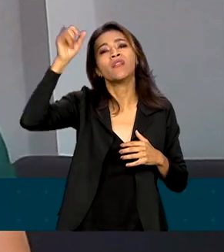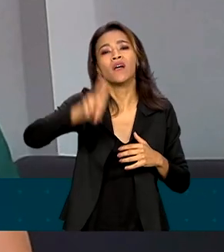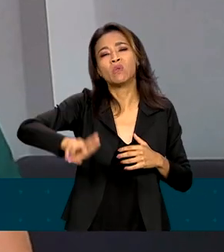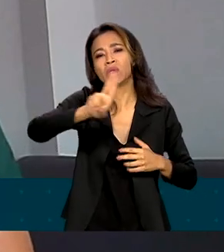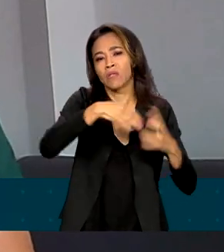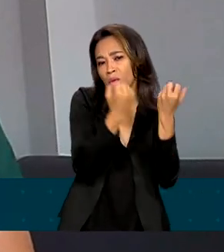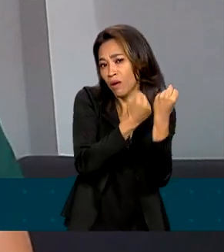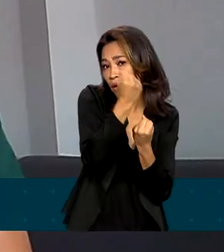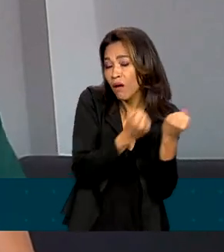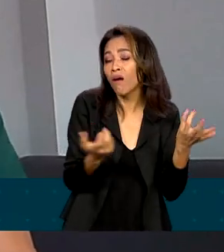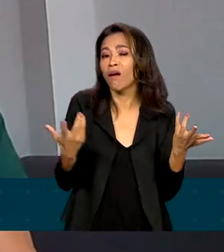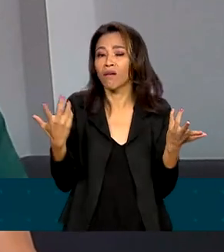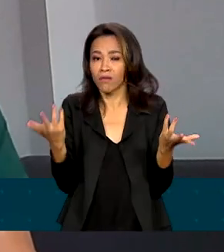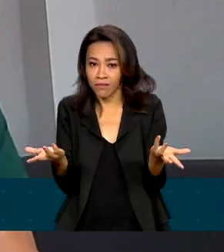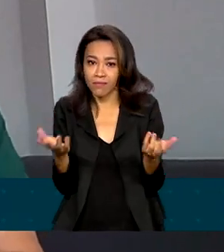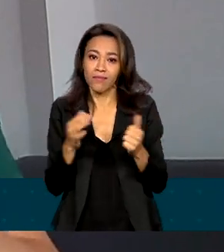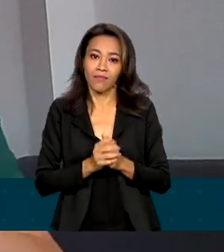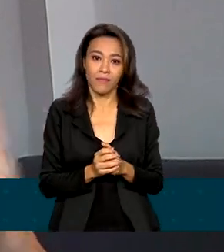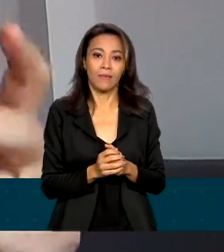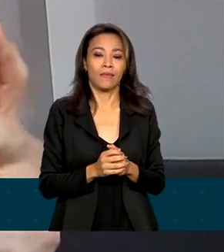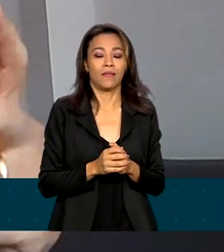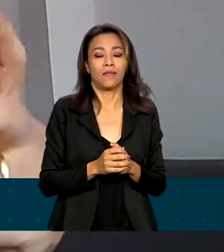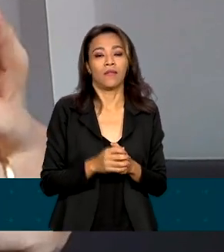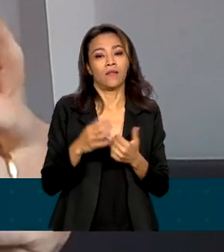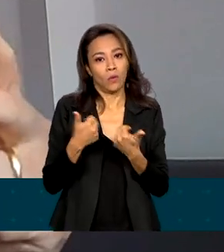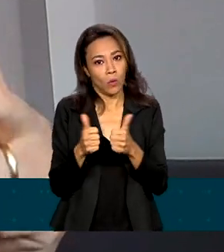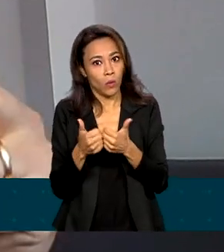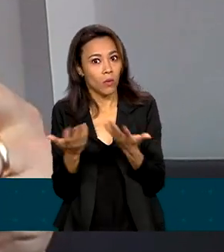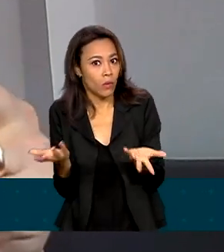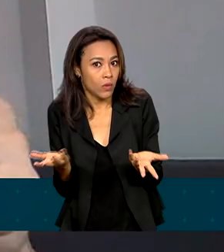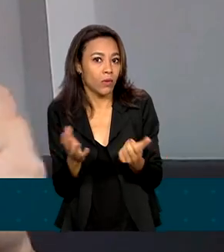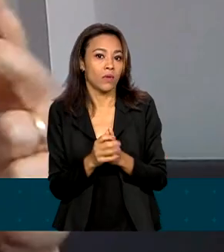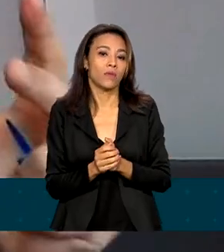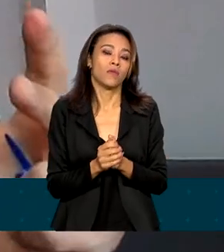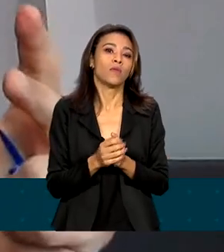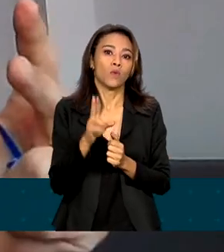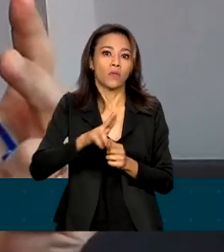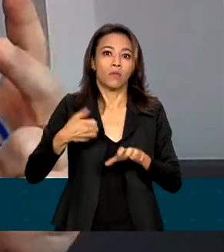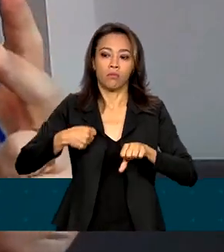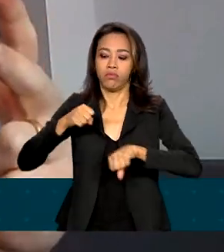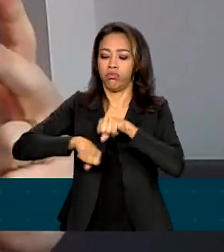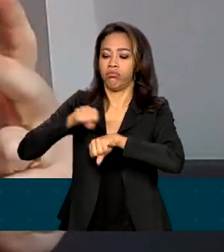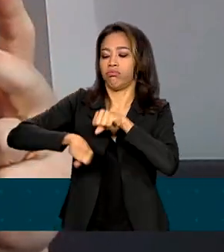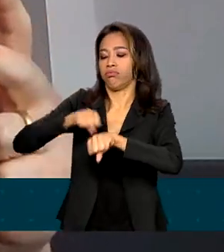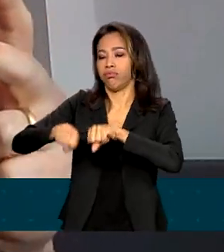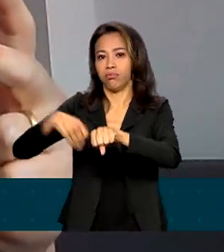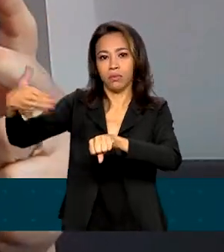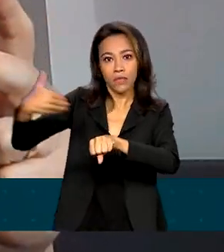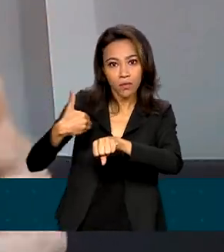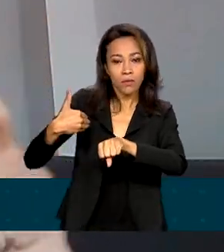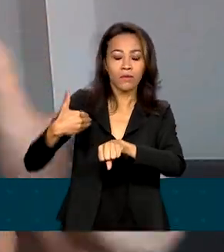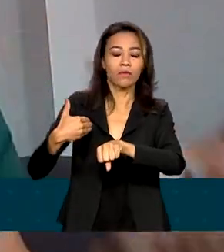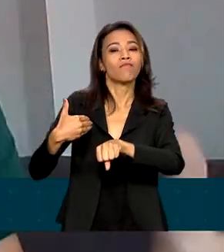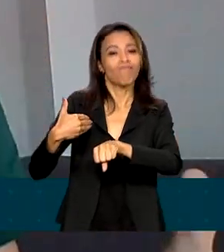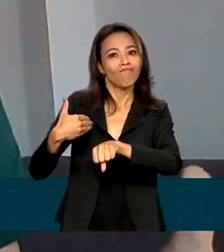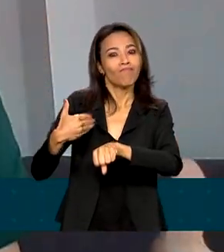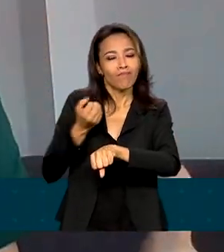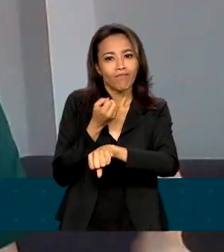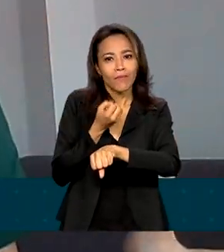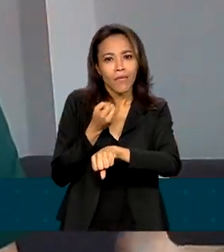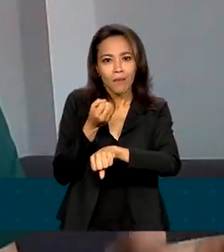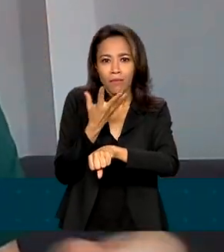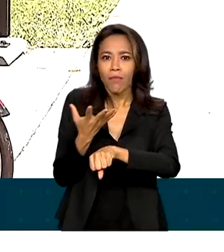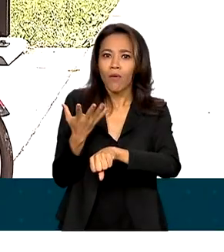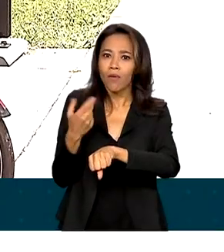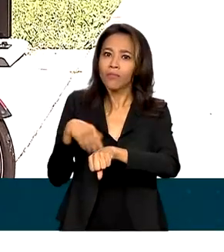ônibus, a bicicleta, isso toma um efeito ainda maior na utilização